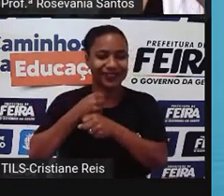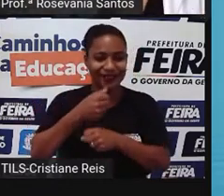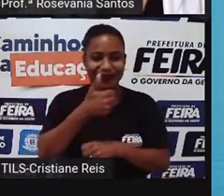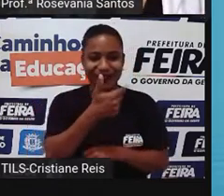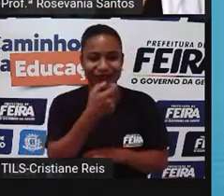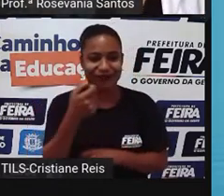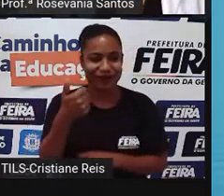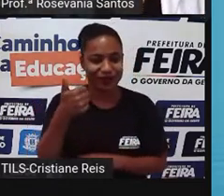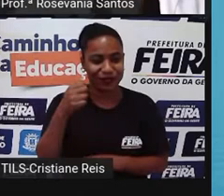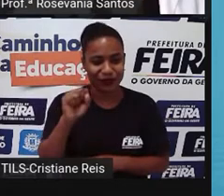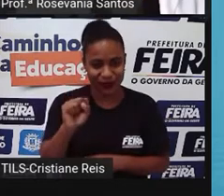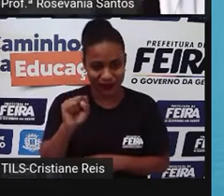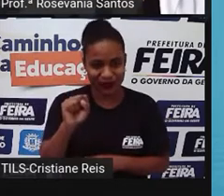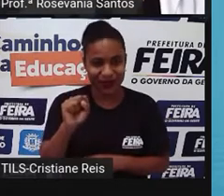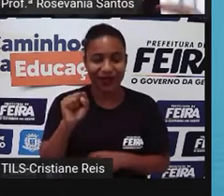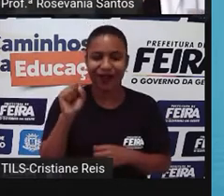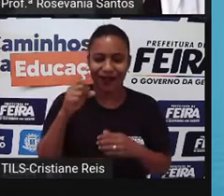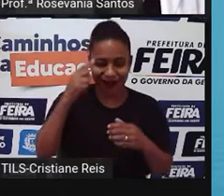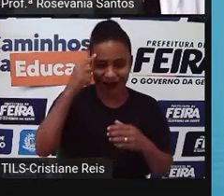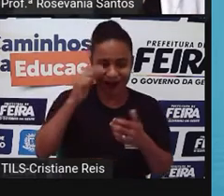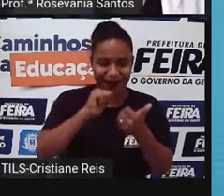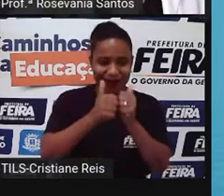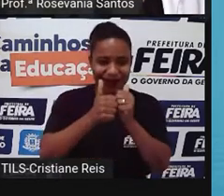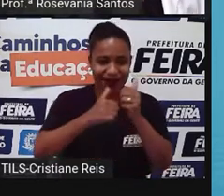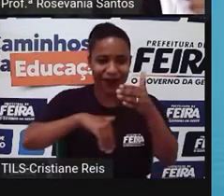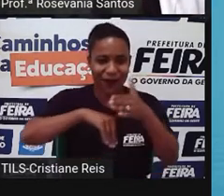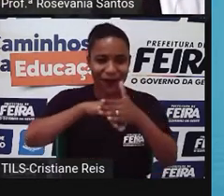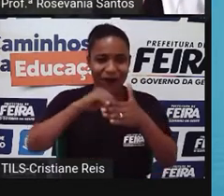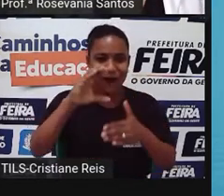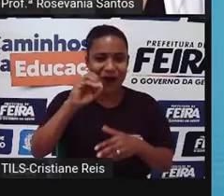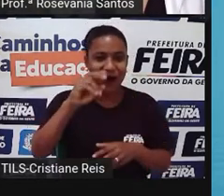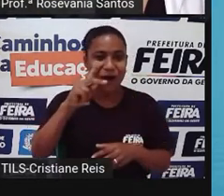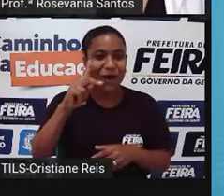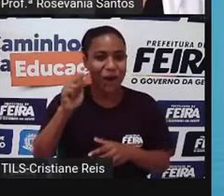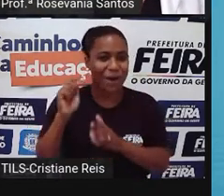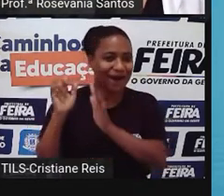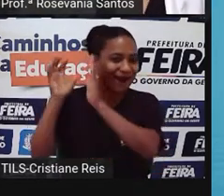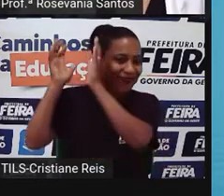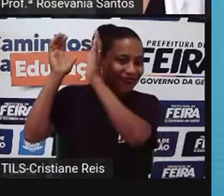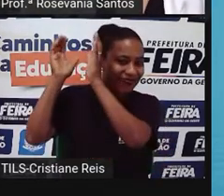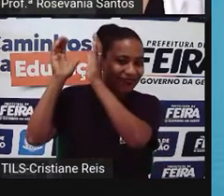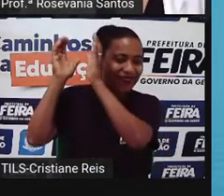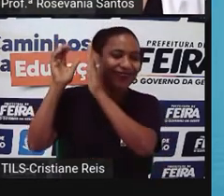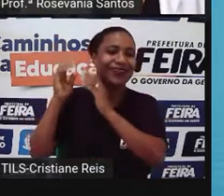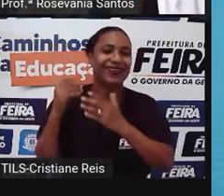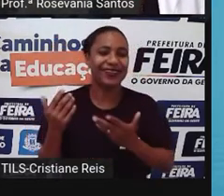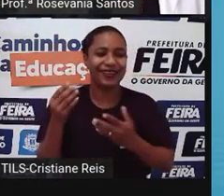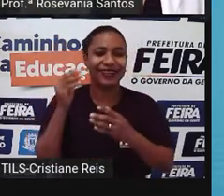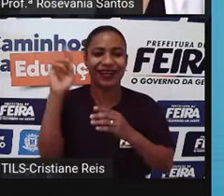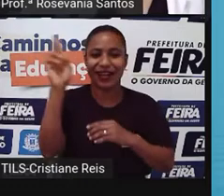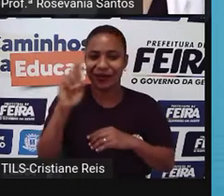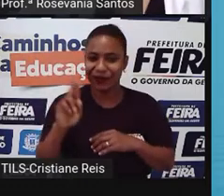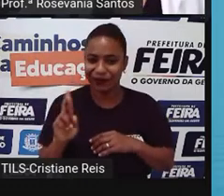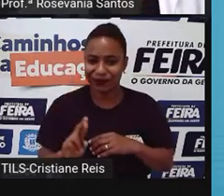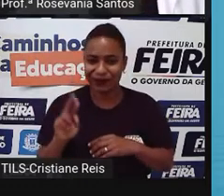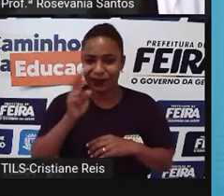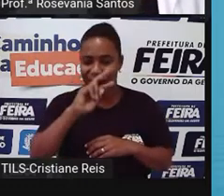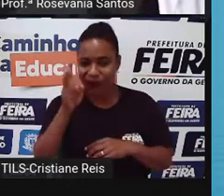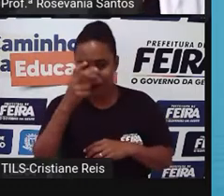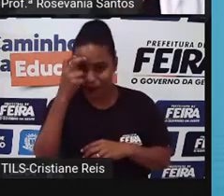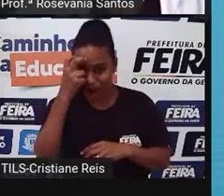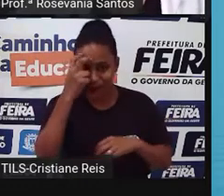aprendeu muitas dessas coisas que as redes de TV sempre chamavam atenção um pouquinho das características, né? Culturais.